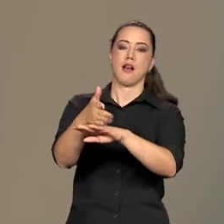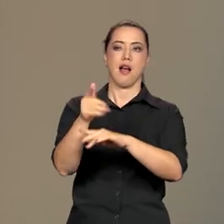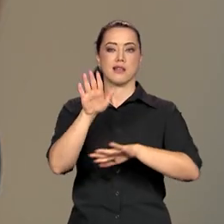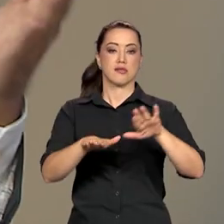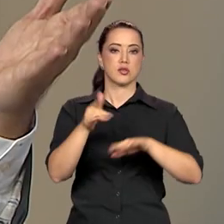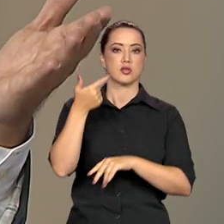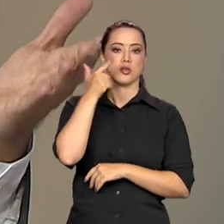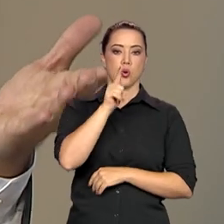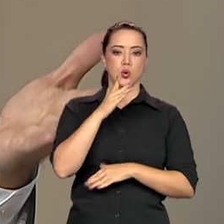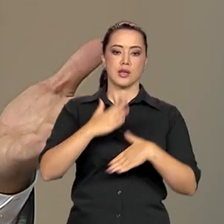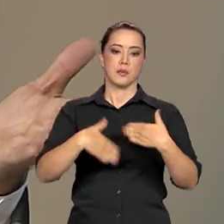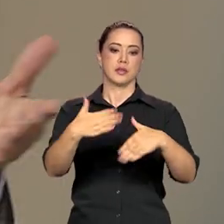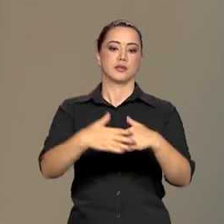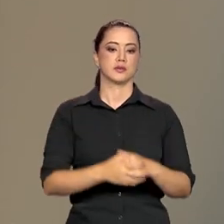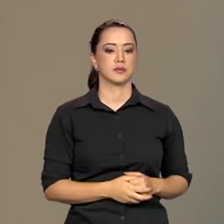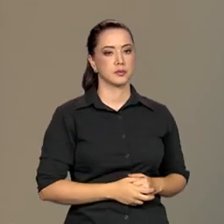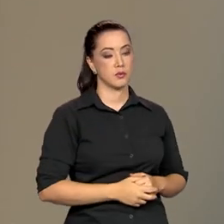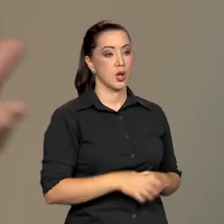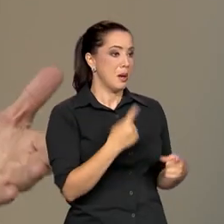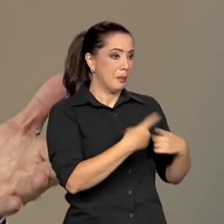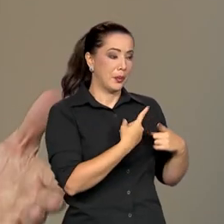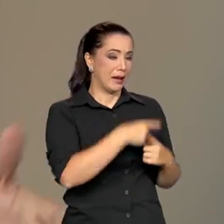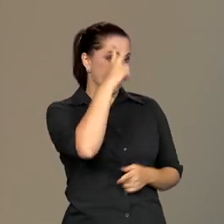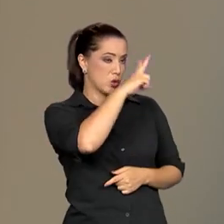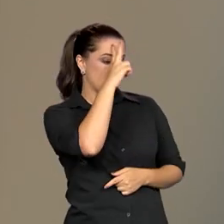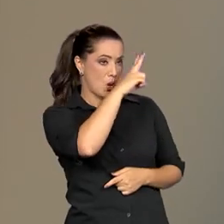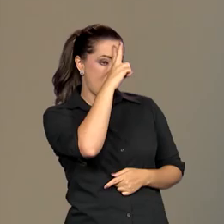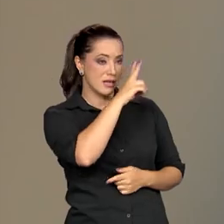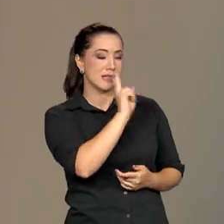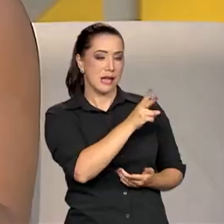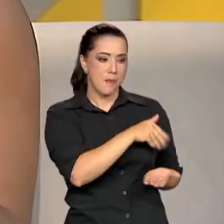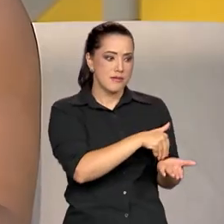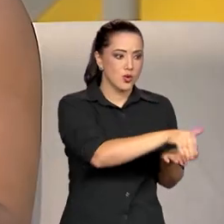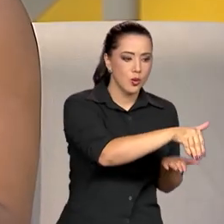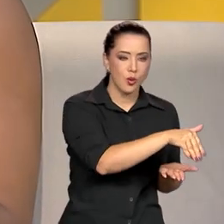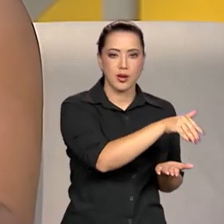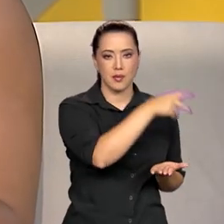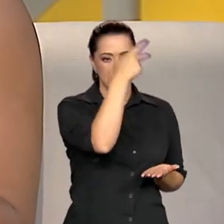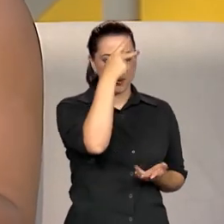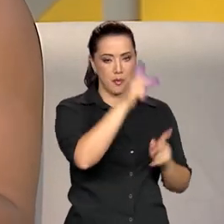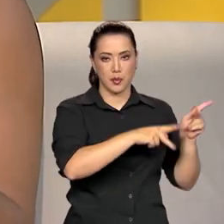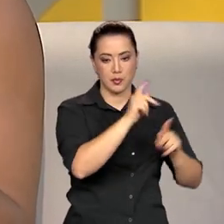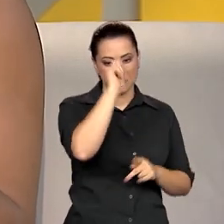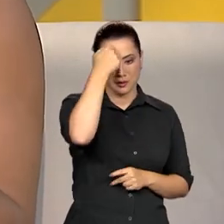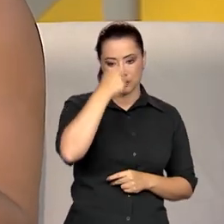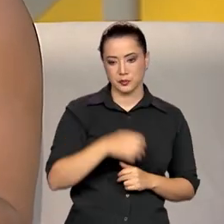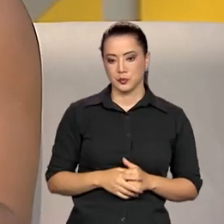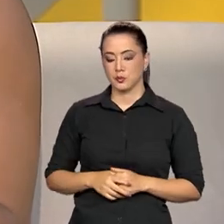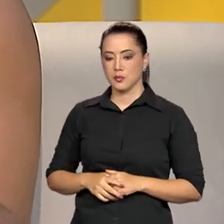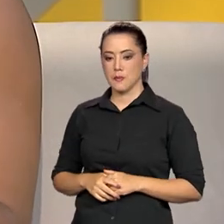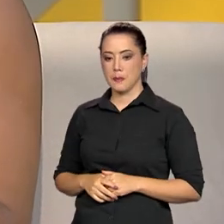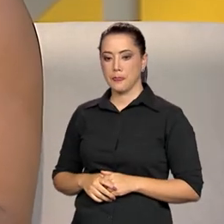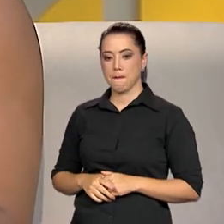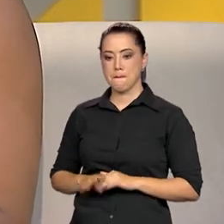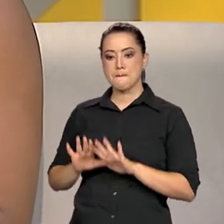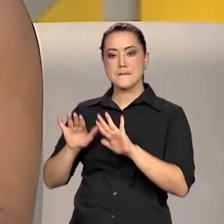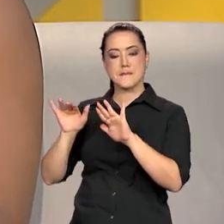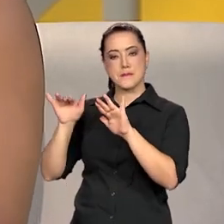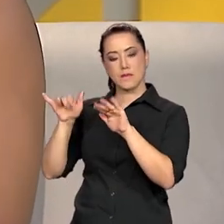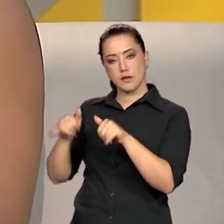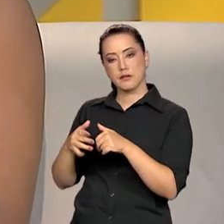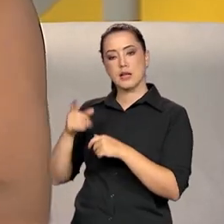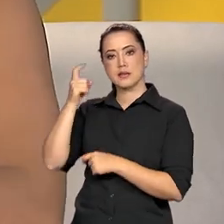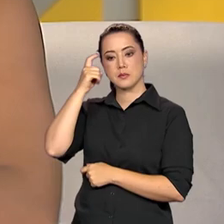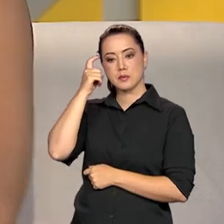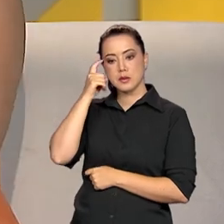não conseguem permanecer. historicamente foram excluídos. Exatamente. Eles não tiveram as oportunidades. Exatamente. Então, assim, só para concluir o pensamento, eu acho que a gente